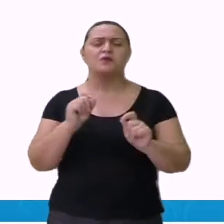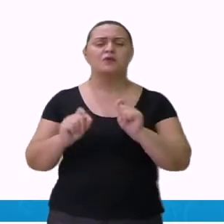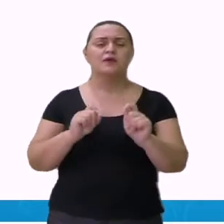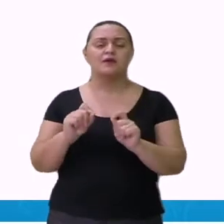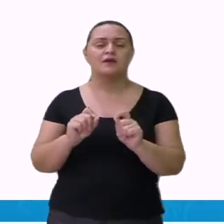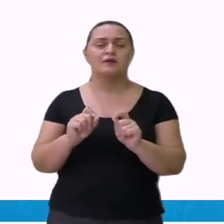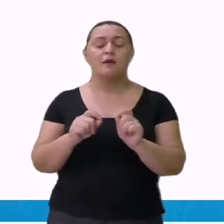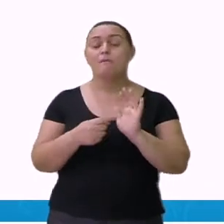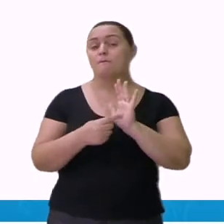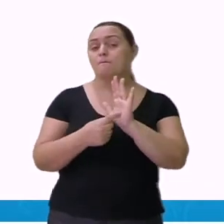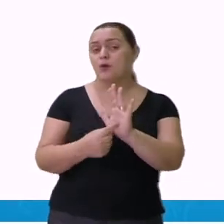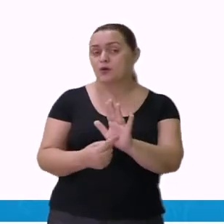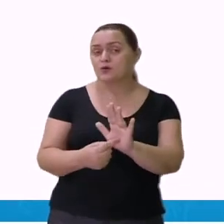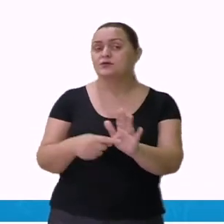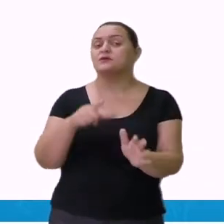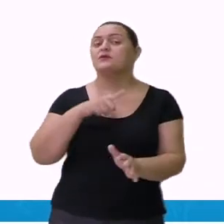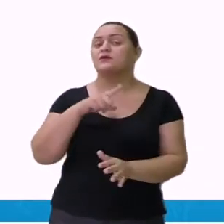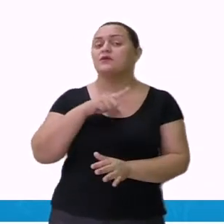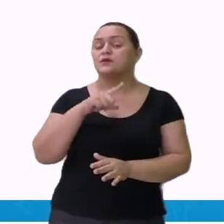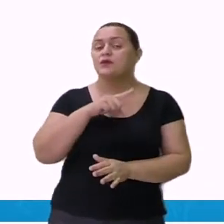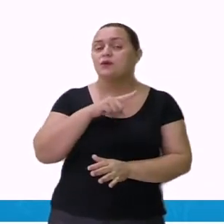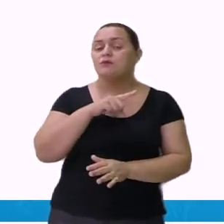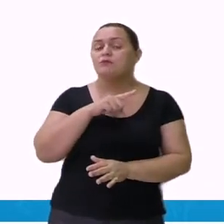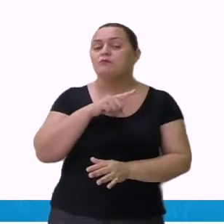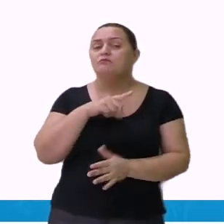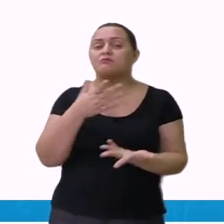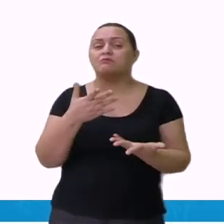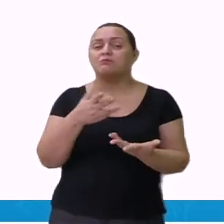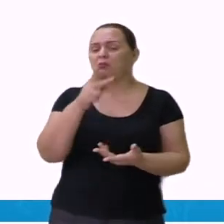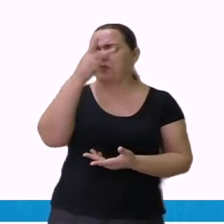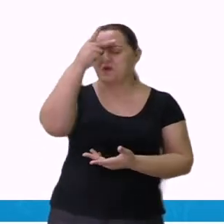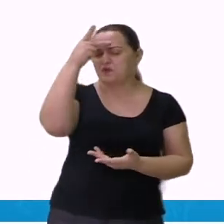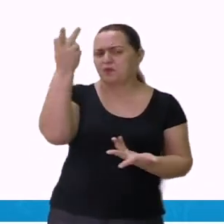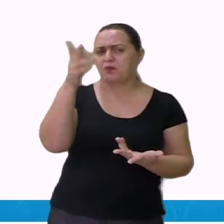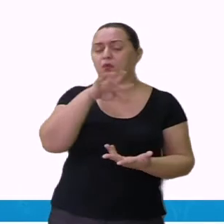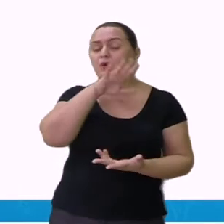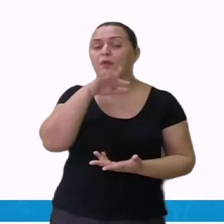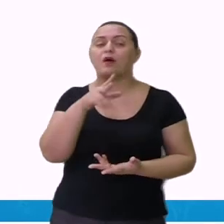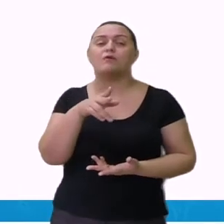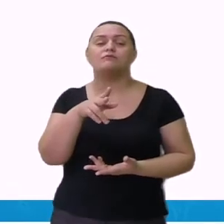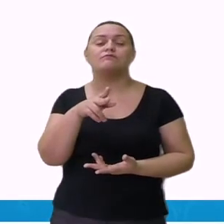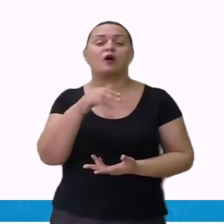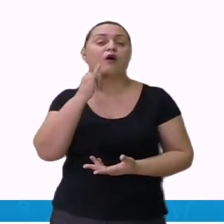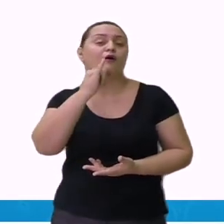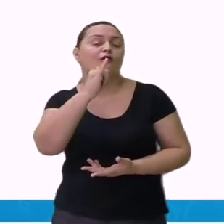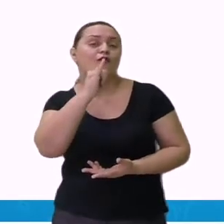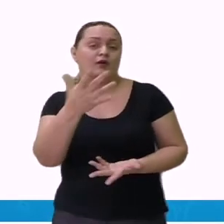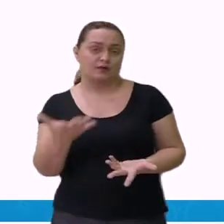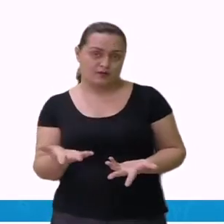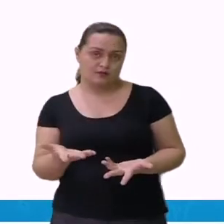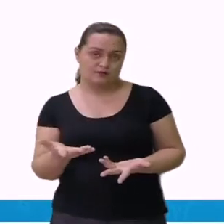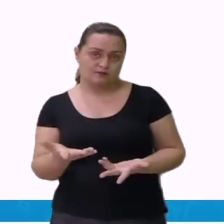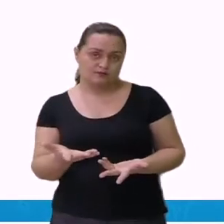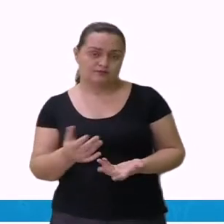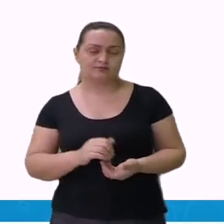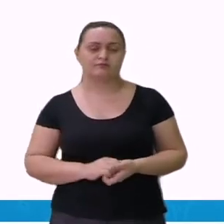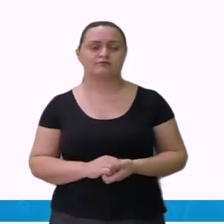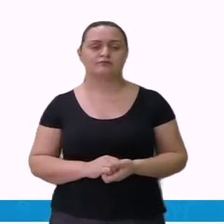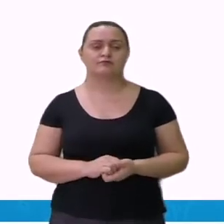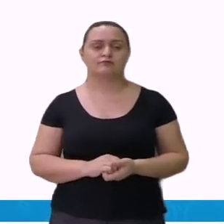Indica que vai ter uma fala, né, de alguém. E o sinal de interrogação